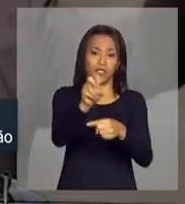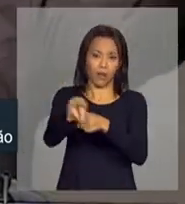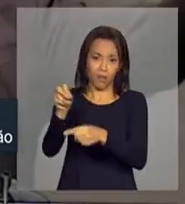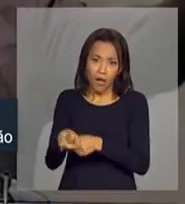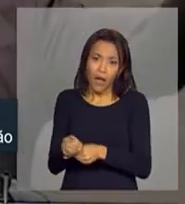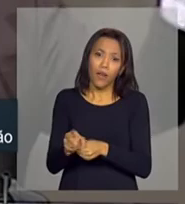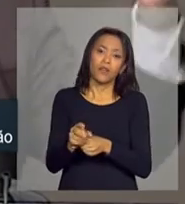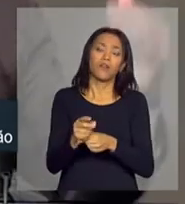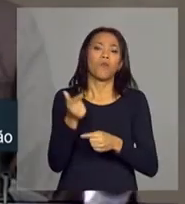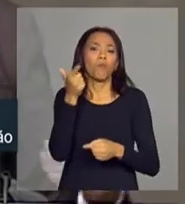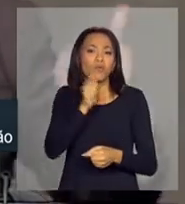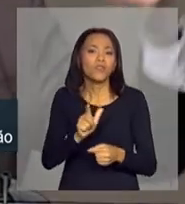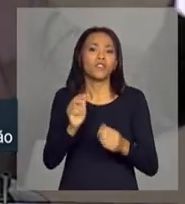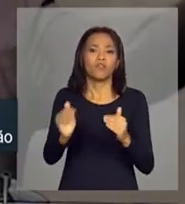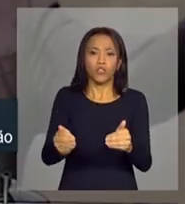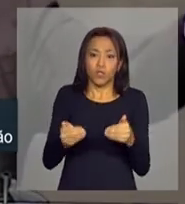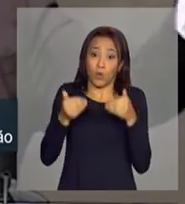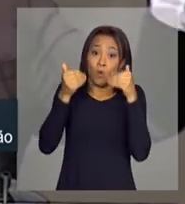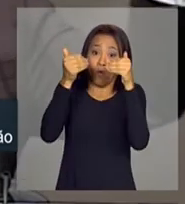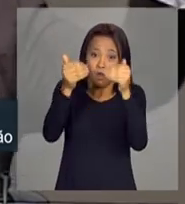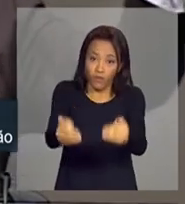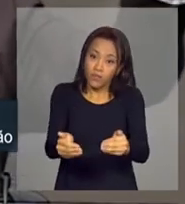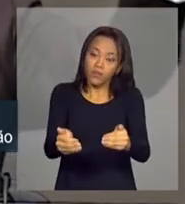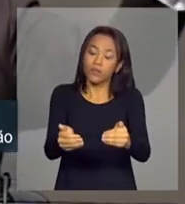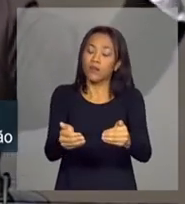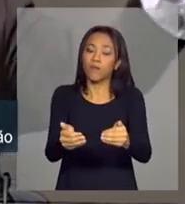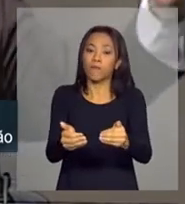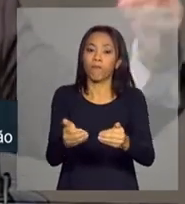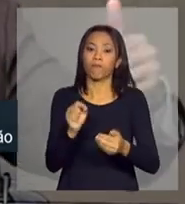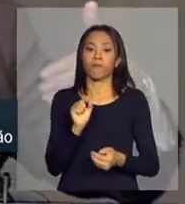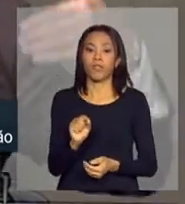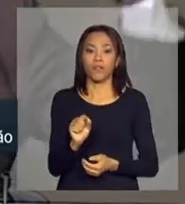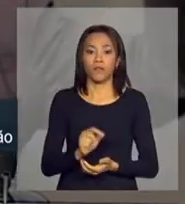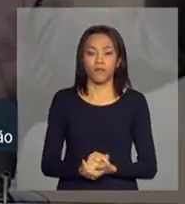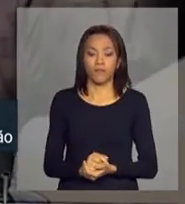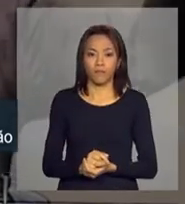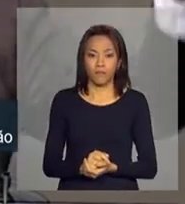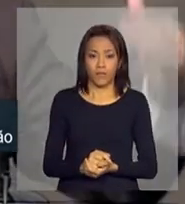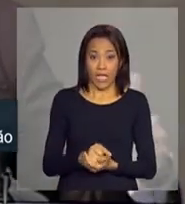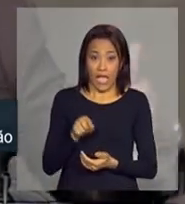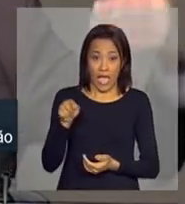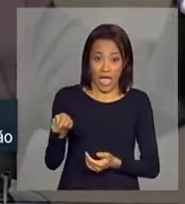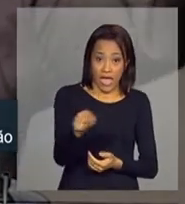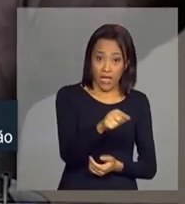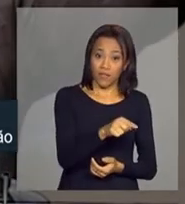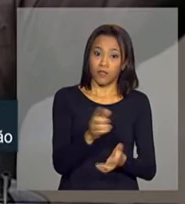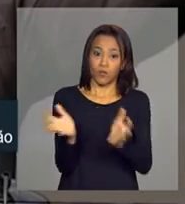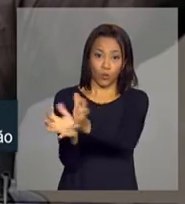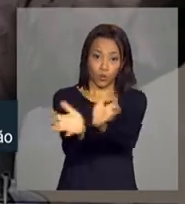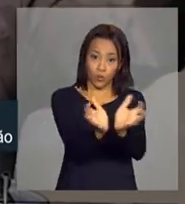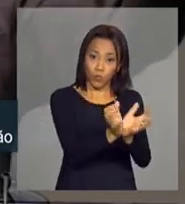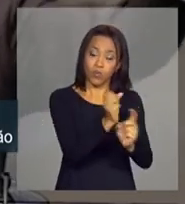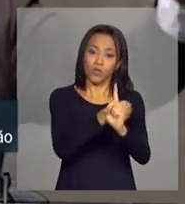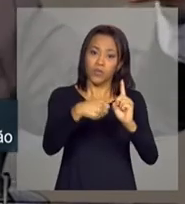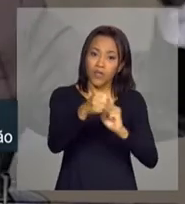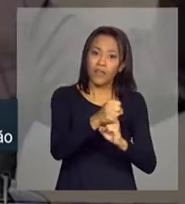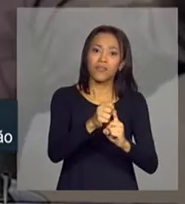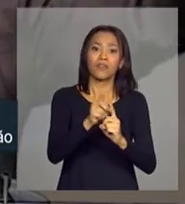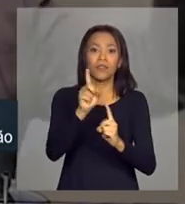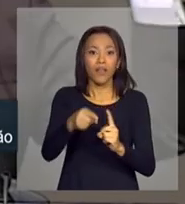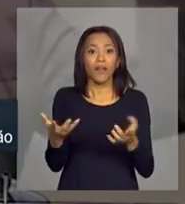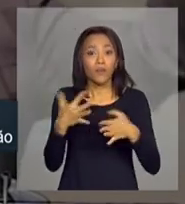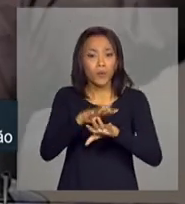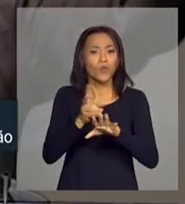o segundo passo, capaz de permitir que esses segmentos sociais que estão se incluindo possam